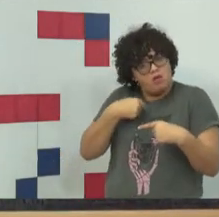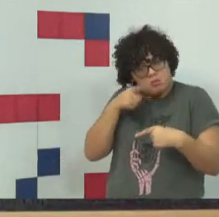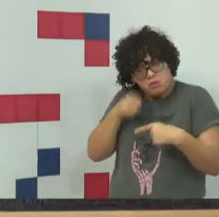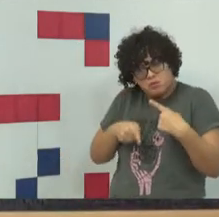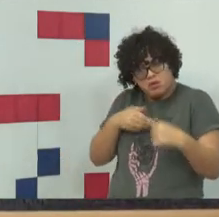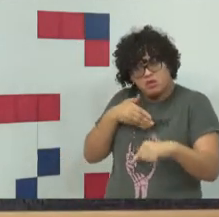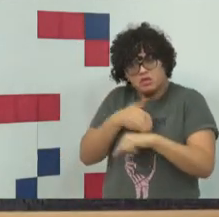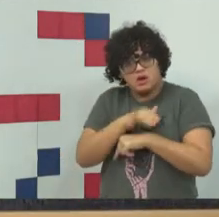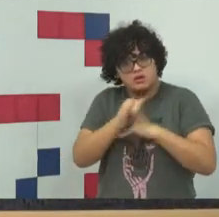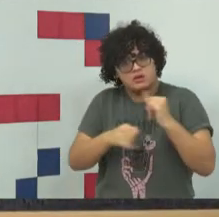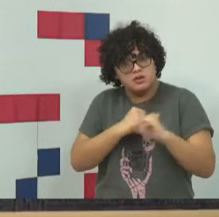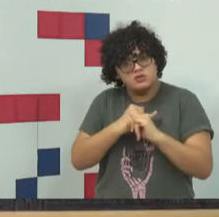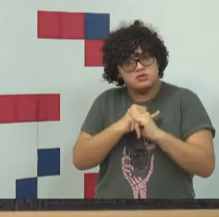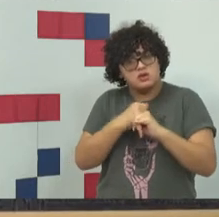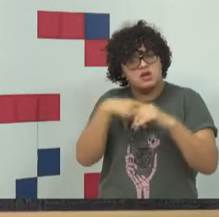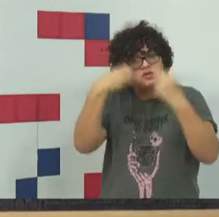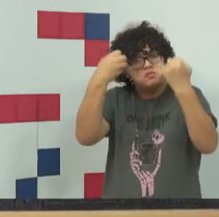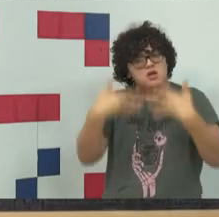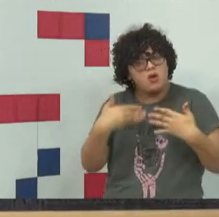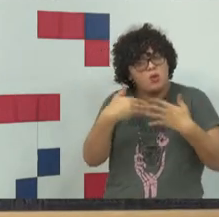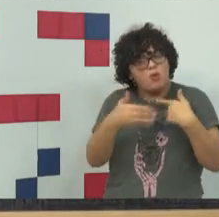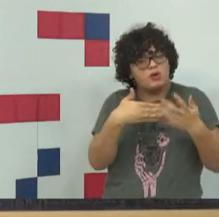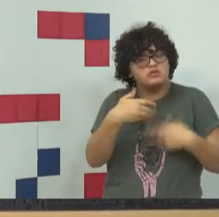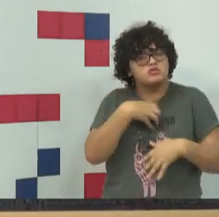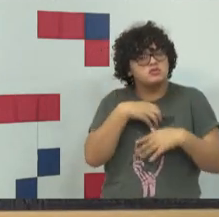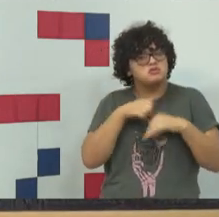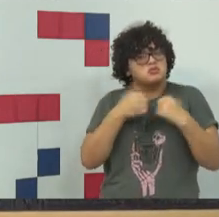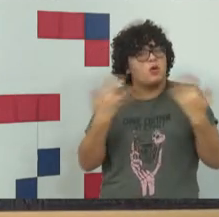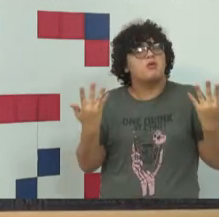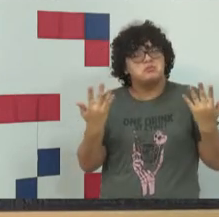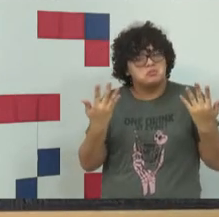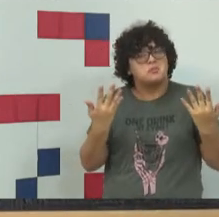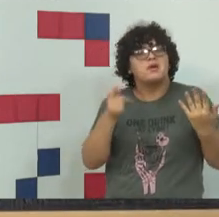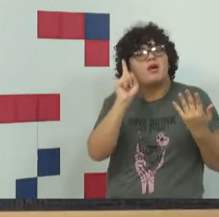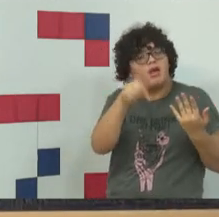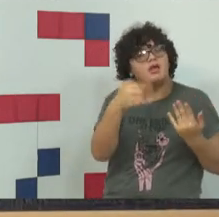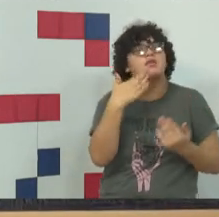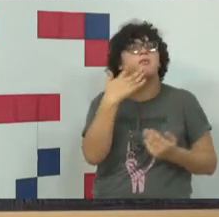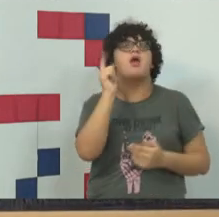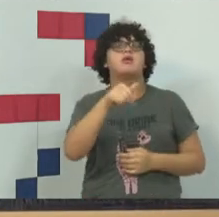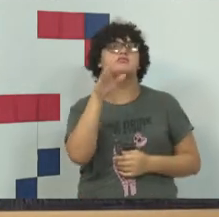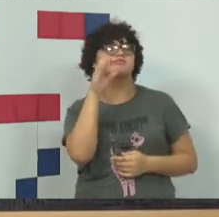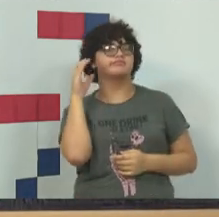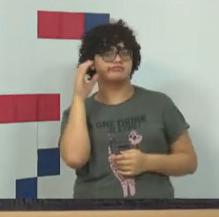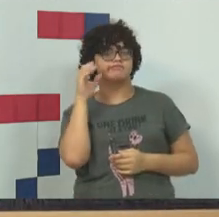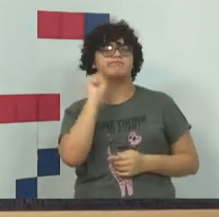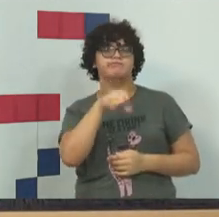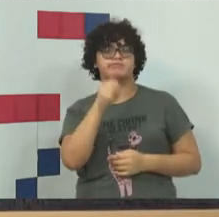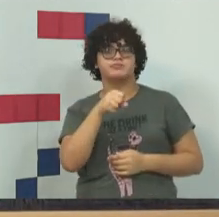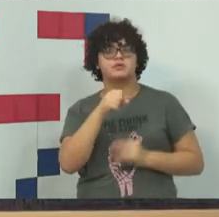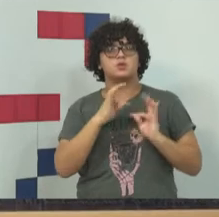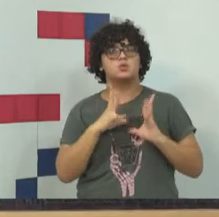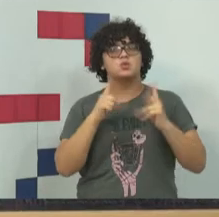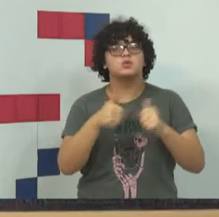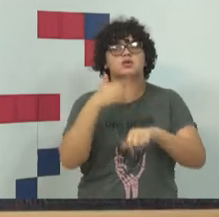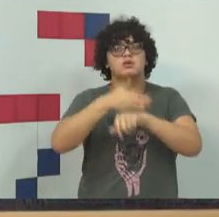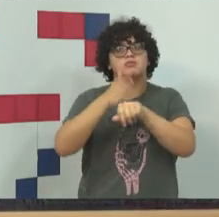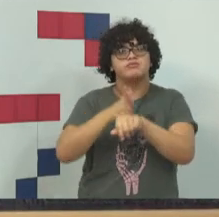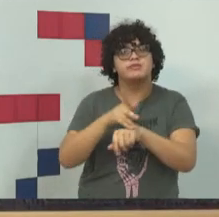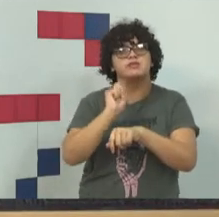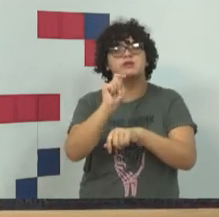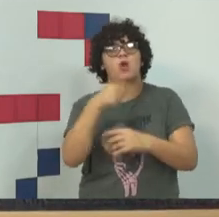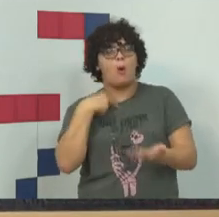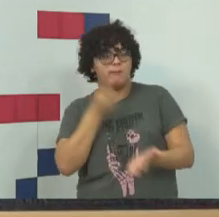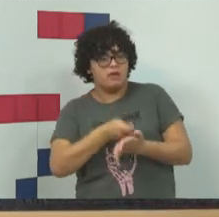expressar sobre qualquer forma. Isso é uma censura. Todas as vezes que eu sou